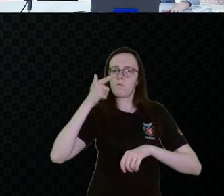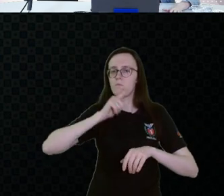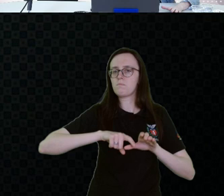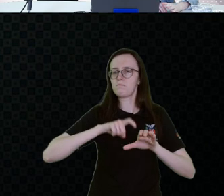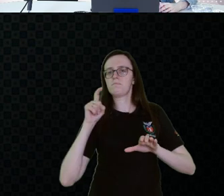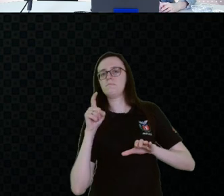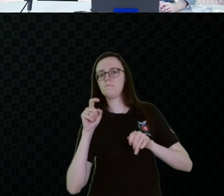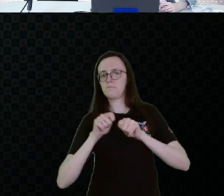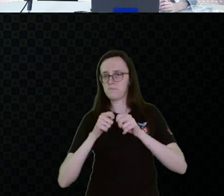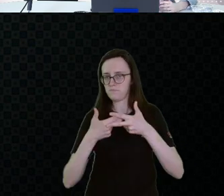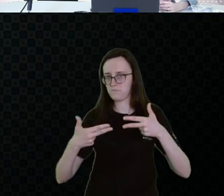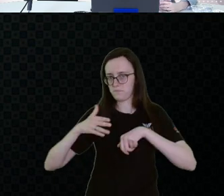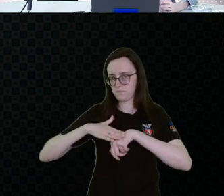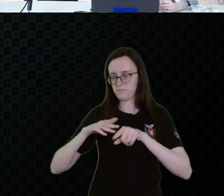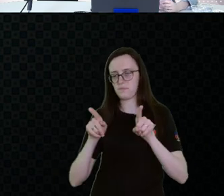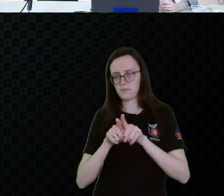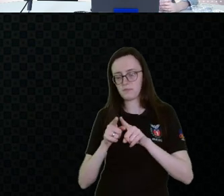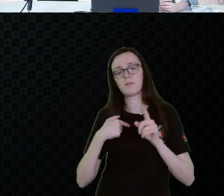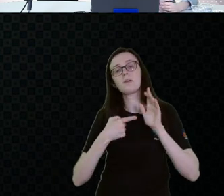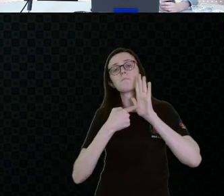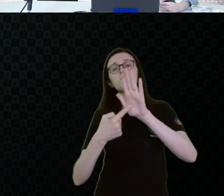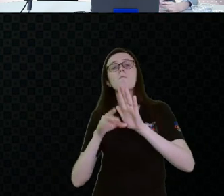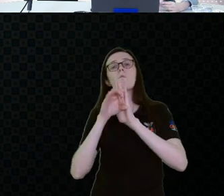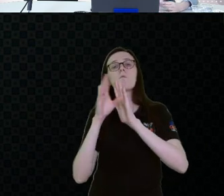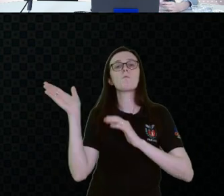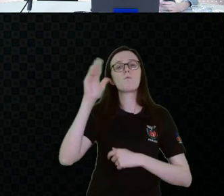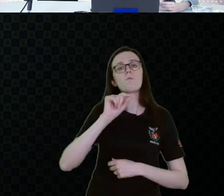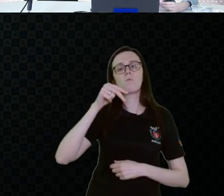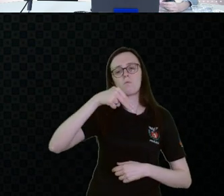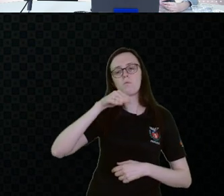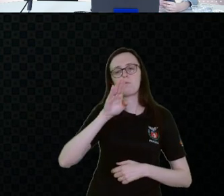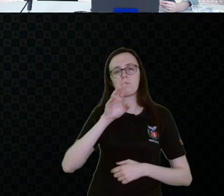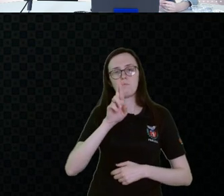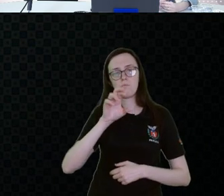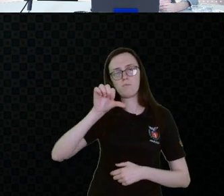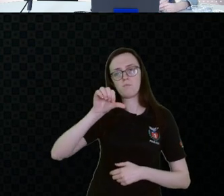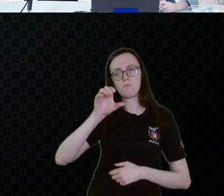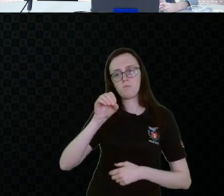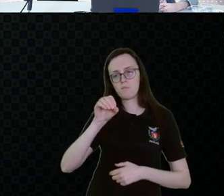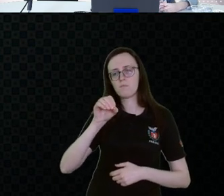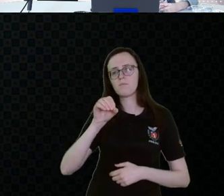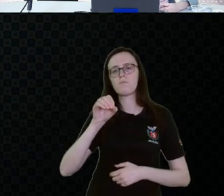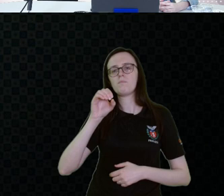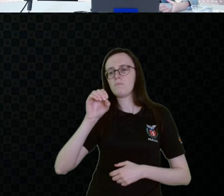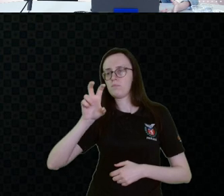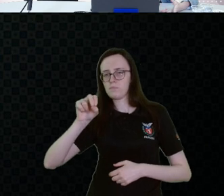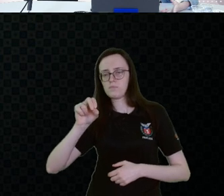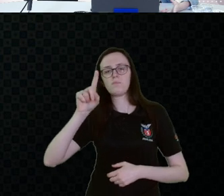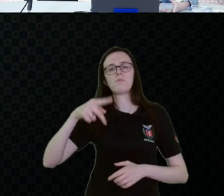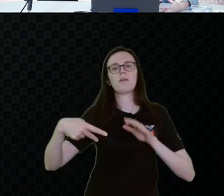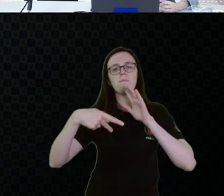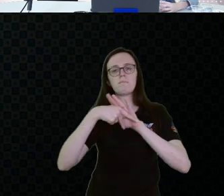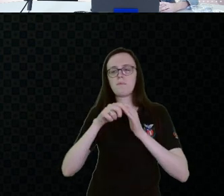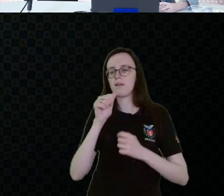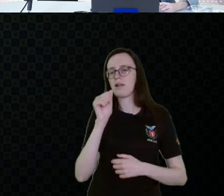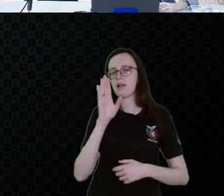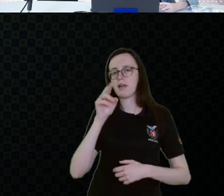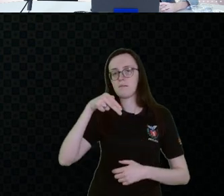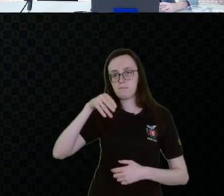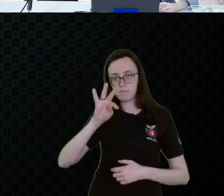Então, eu também trouxe o conceito da NPR em 9050, né, que são as normas da BNT,